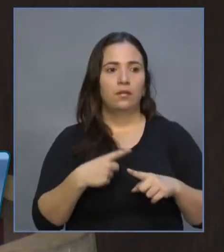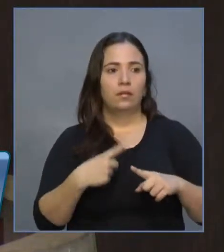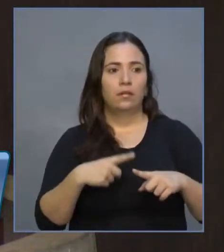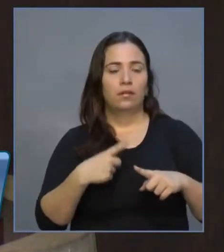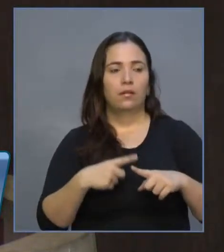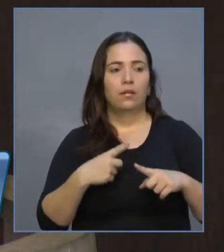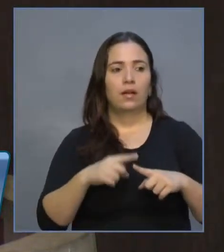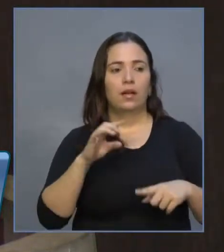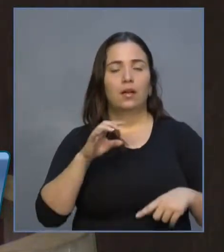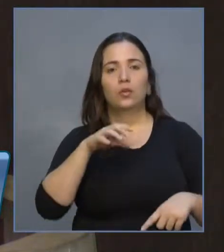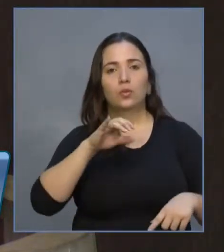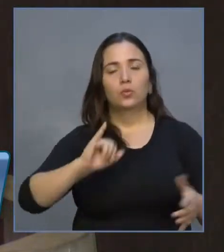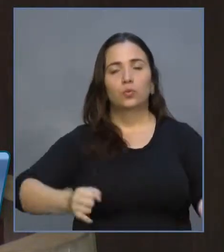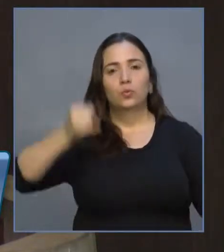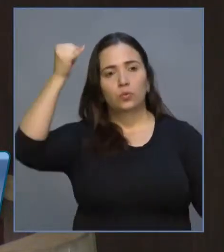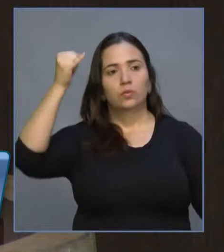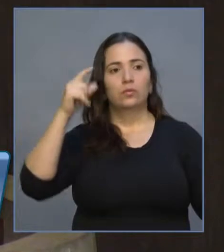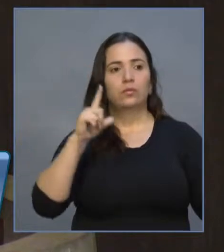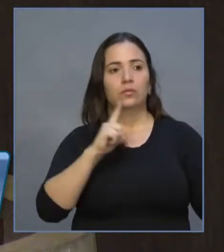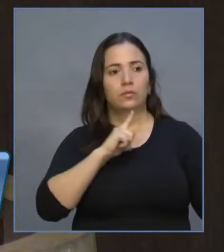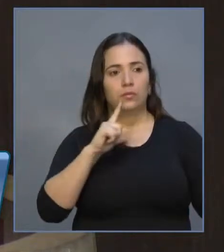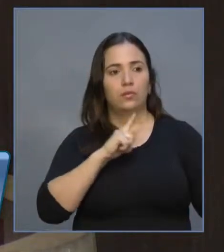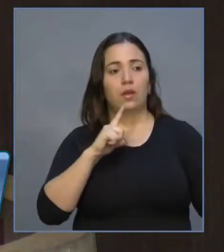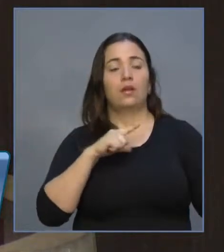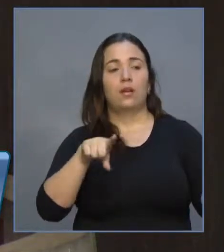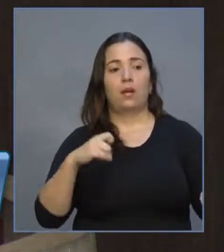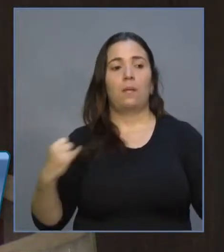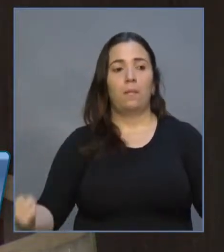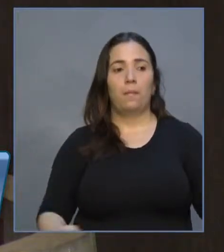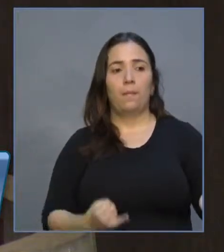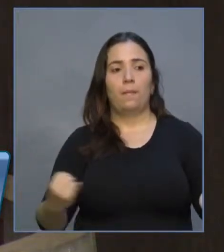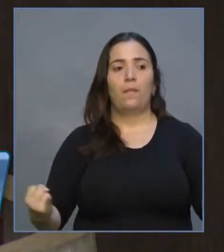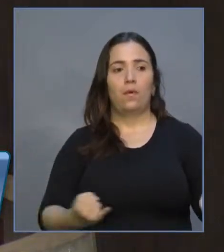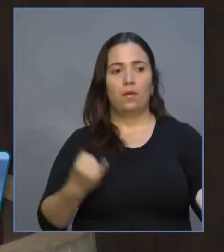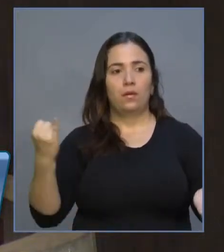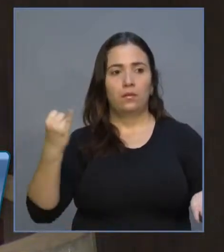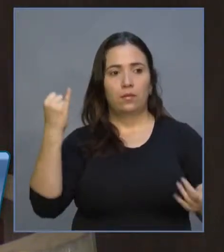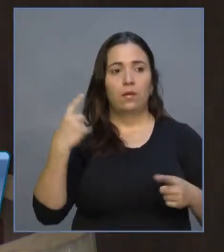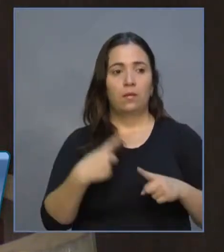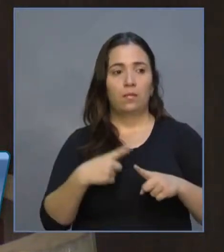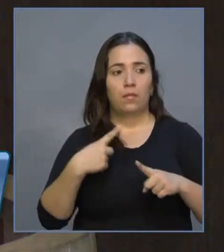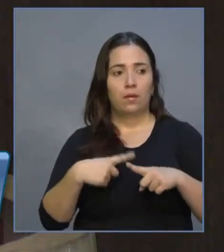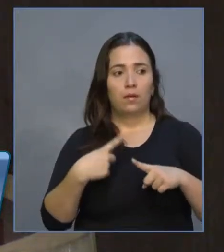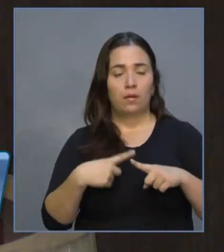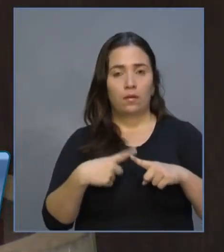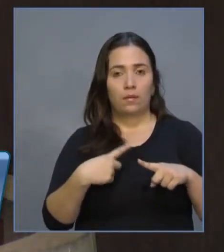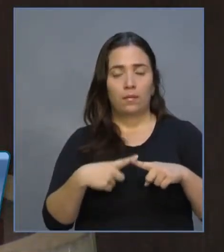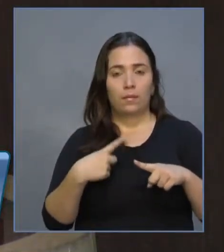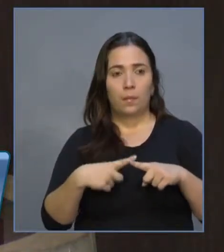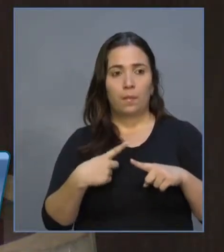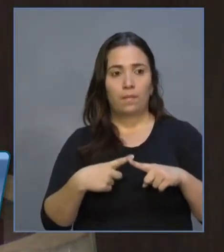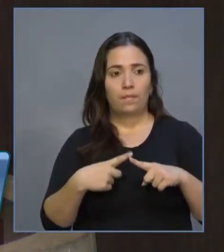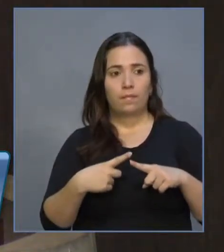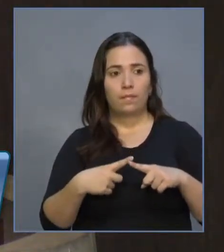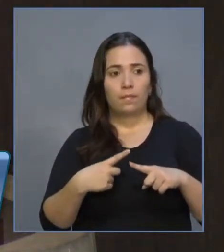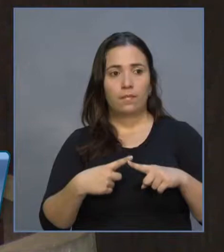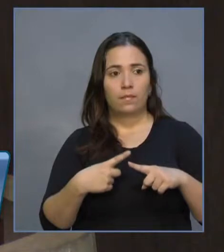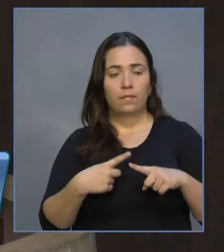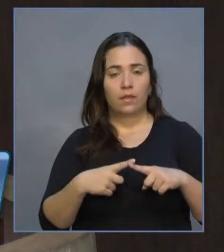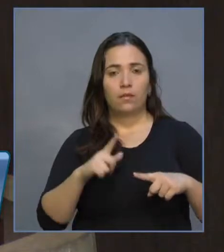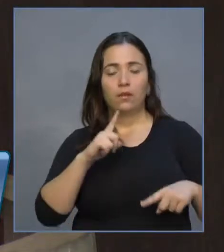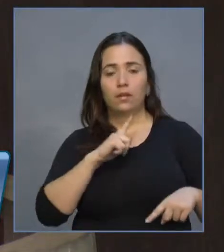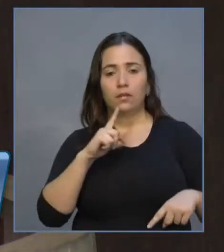taxa de juros. Isso é importante porque o ciclo que se faz ocorrer para que a nossa